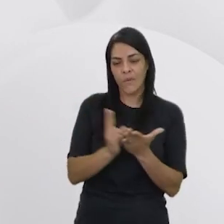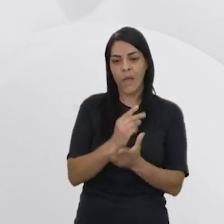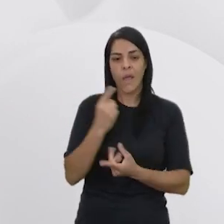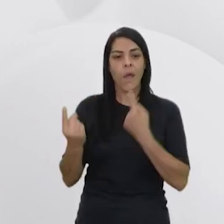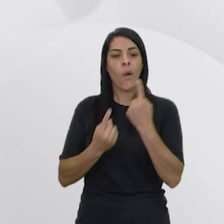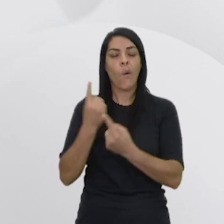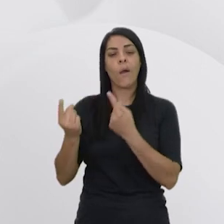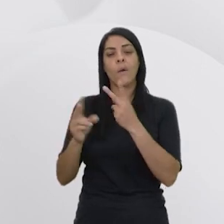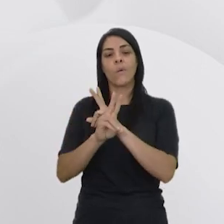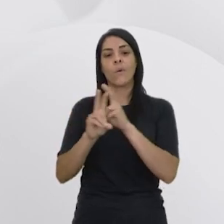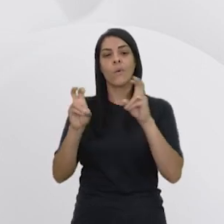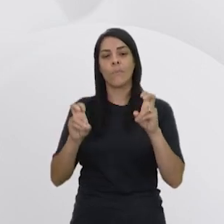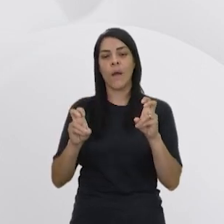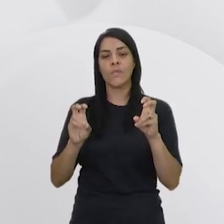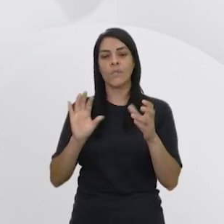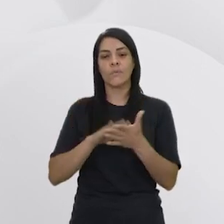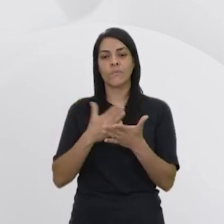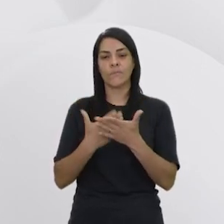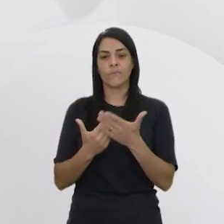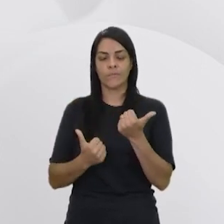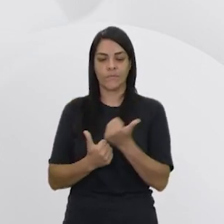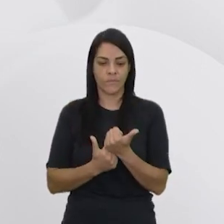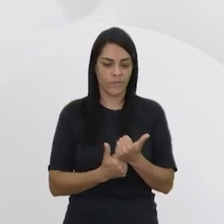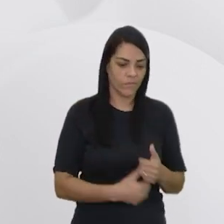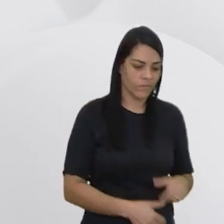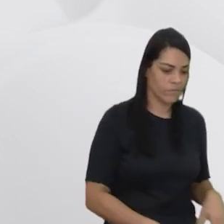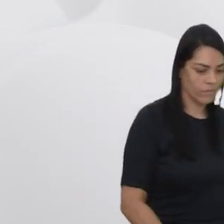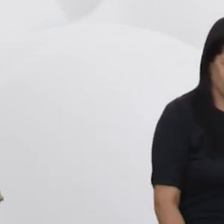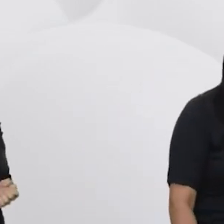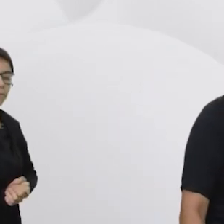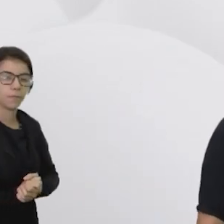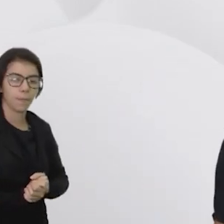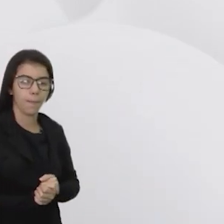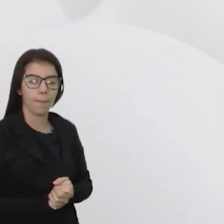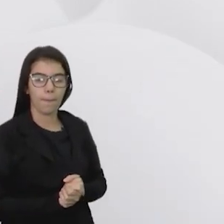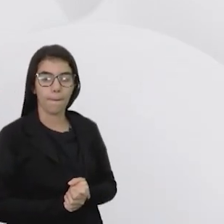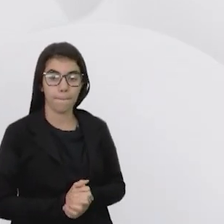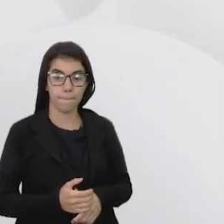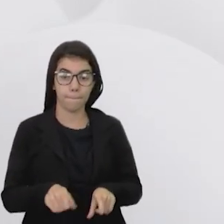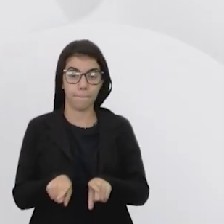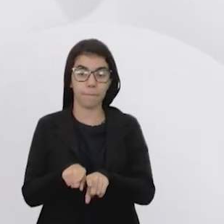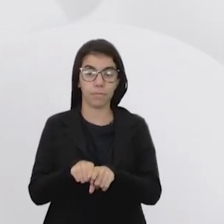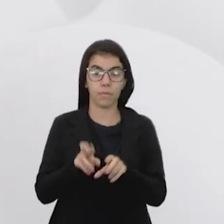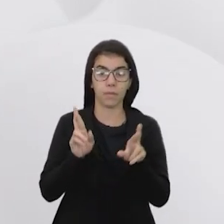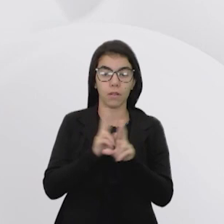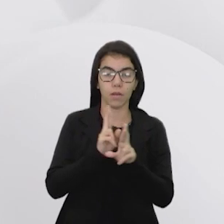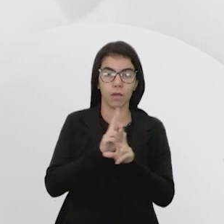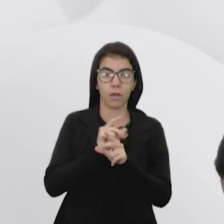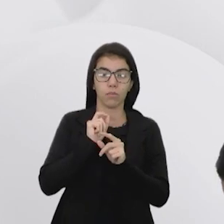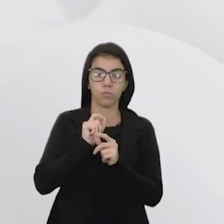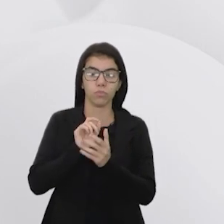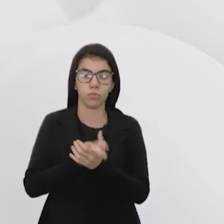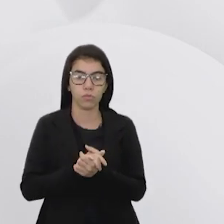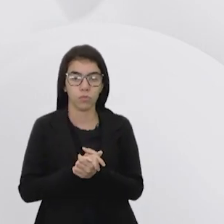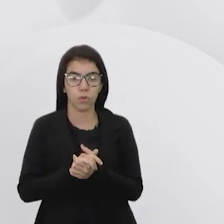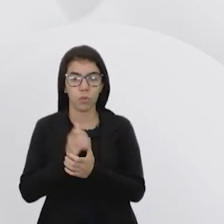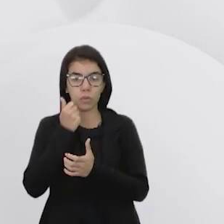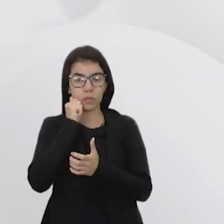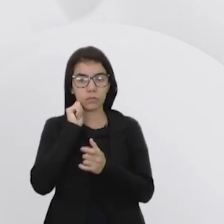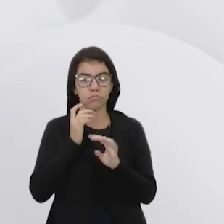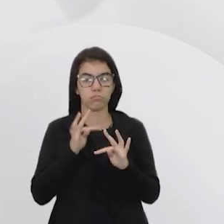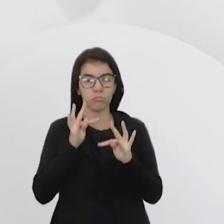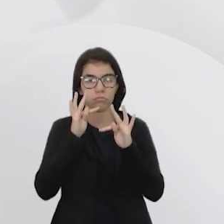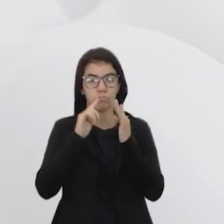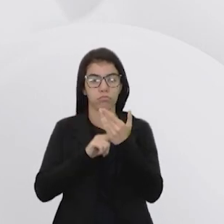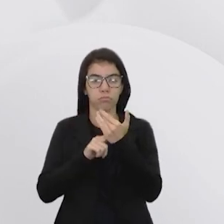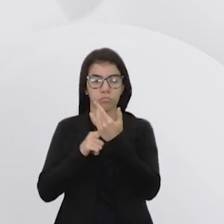os temas de circulação que tem a ver aí com ciência e tecnologia. Eu falei um gênero textual específico, que